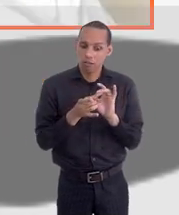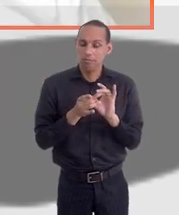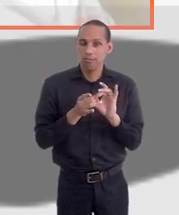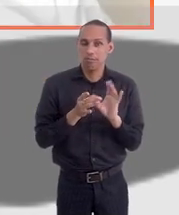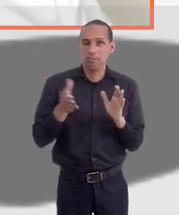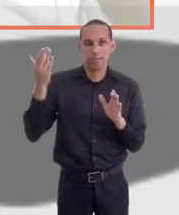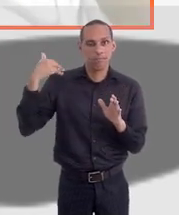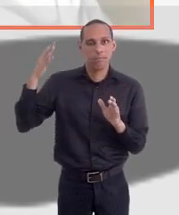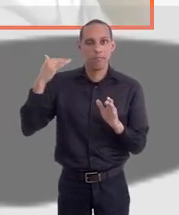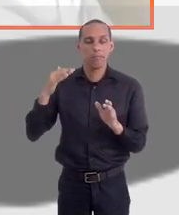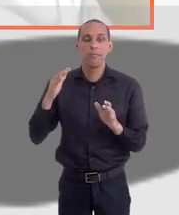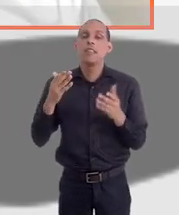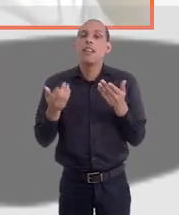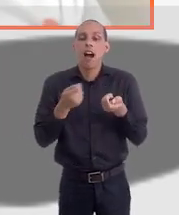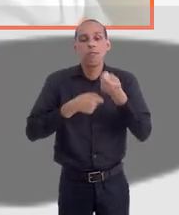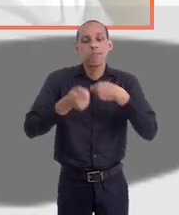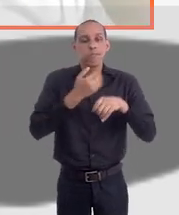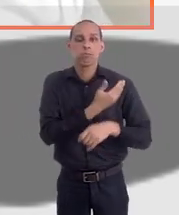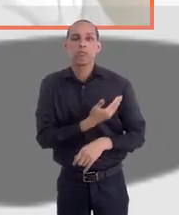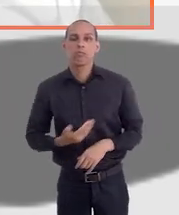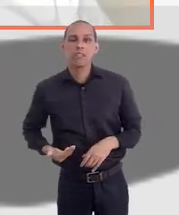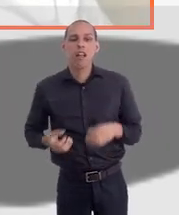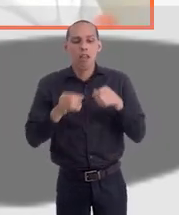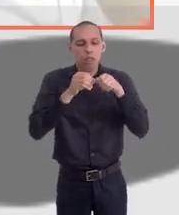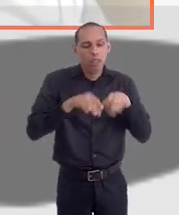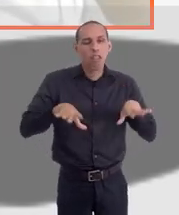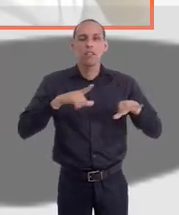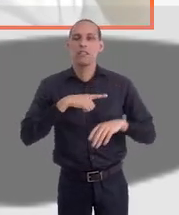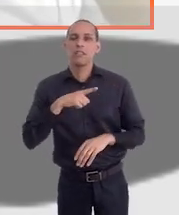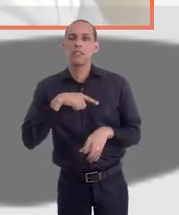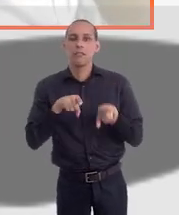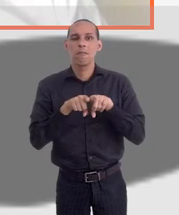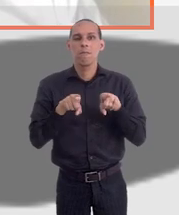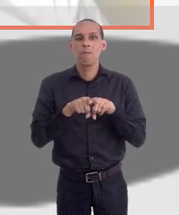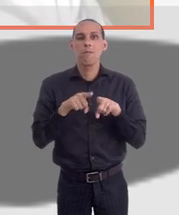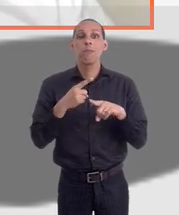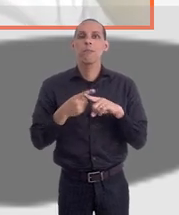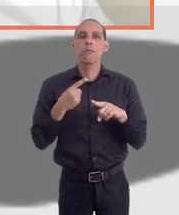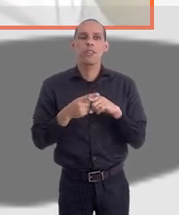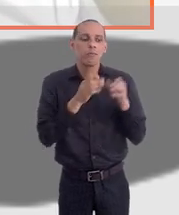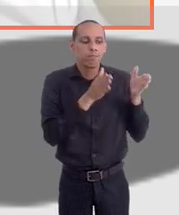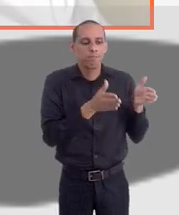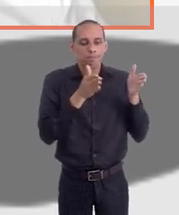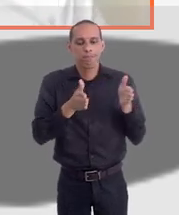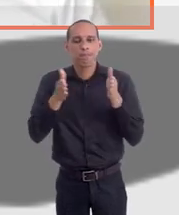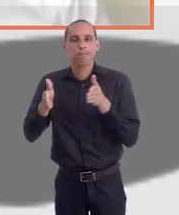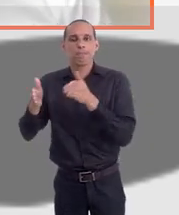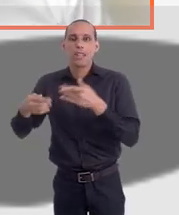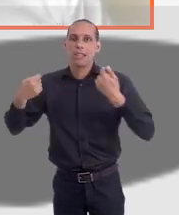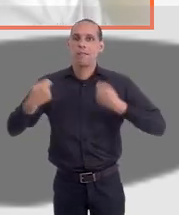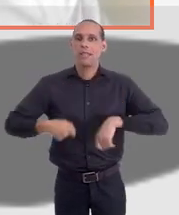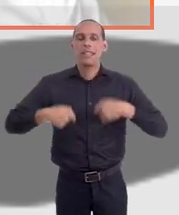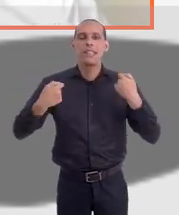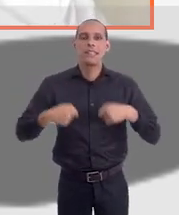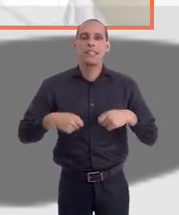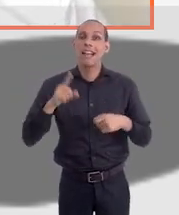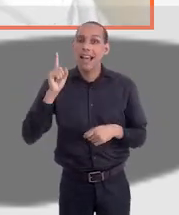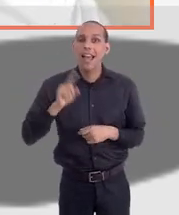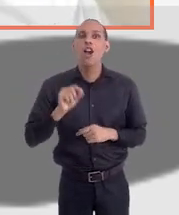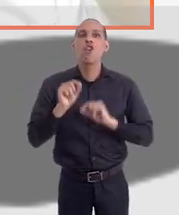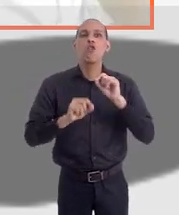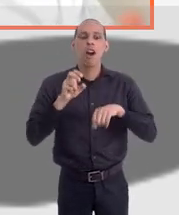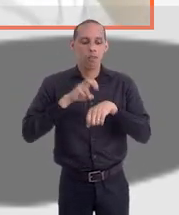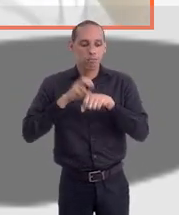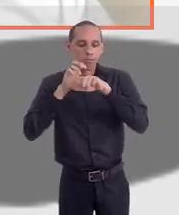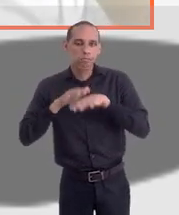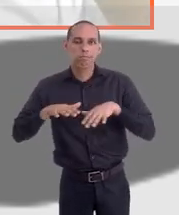tempo. Então a administração pública também foi tendo prejuízos no sentido de como se reorganizar diante desse fato que foi